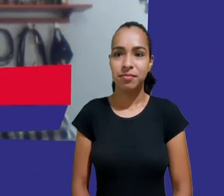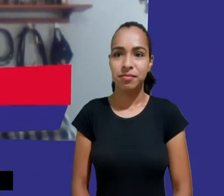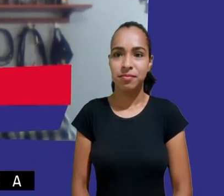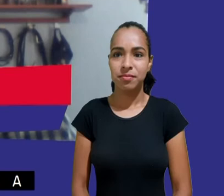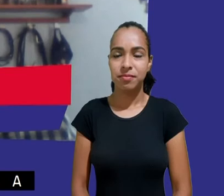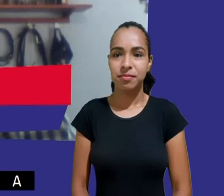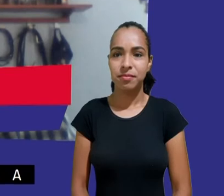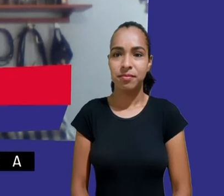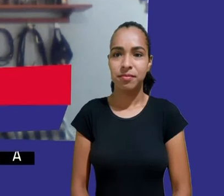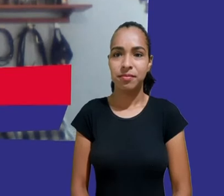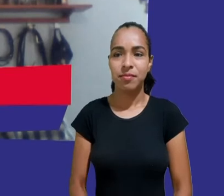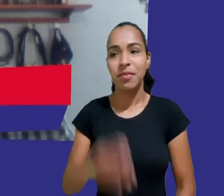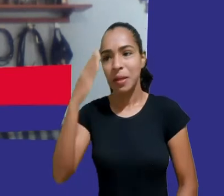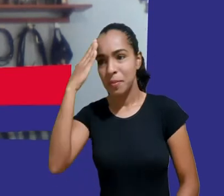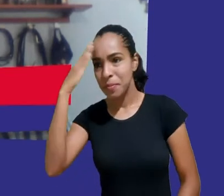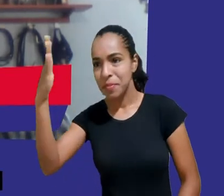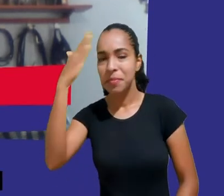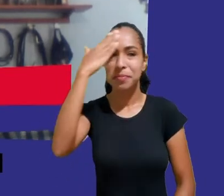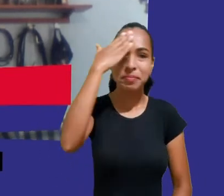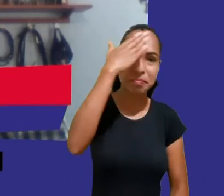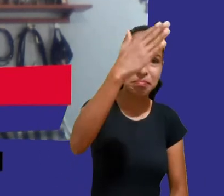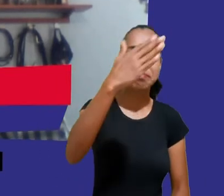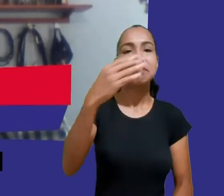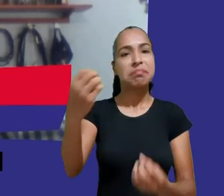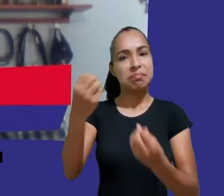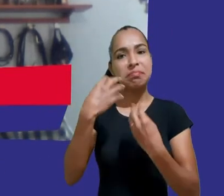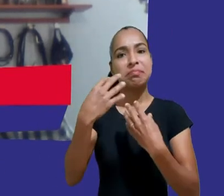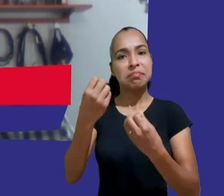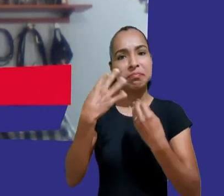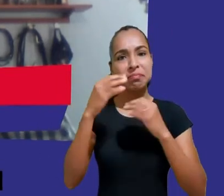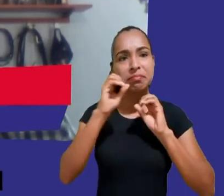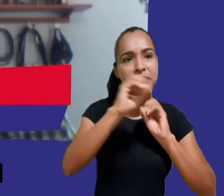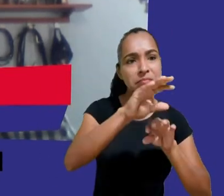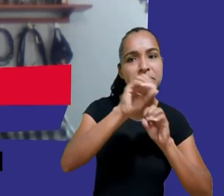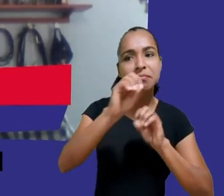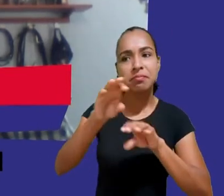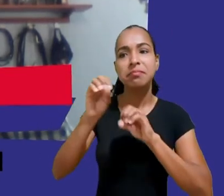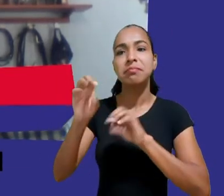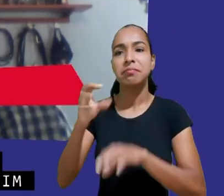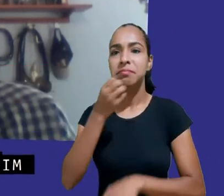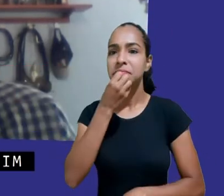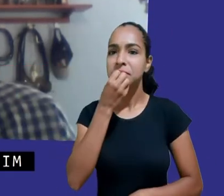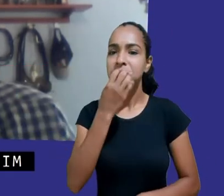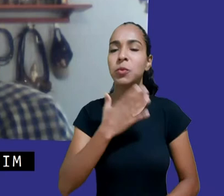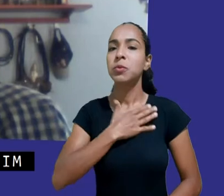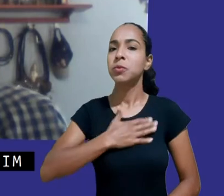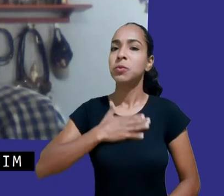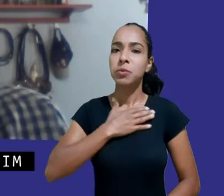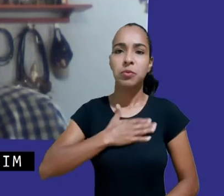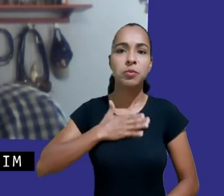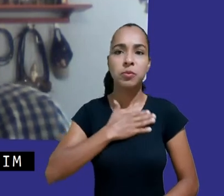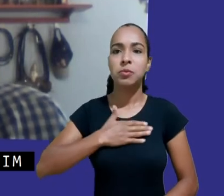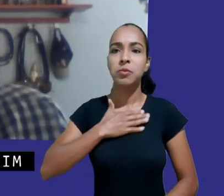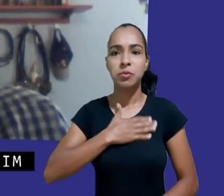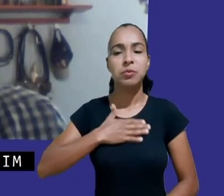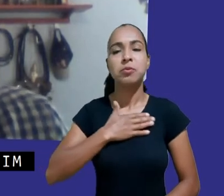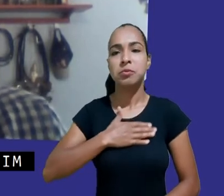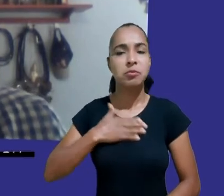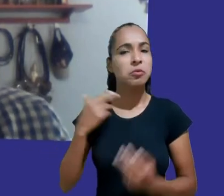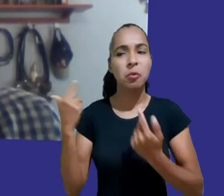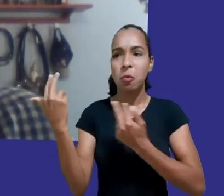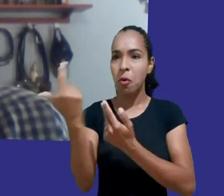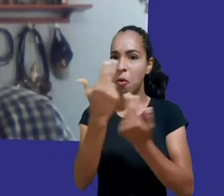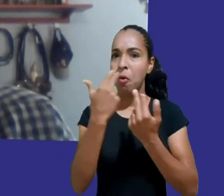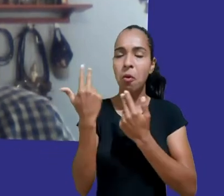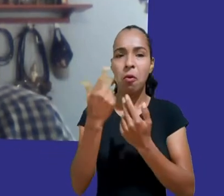verdadeira aula, eu tenho certeza que assim como eu, todos que nos acompanharam hoje também aprenderam muito com vocês, e é muito interessante,